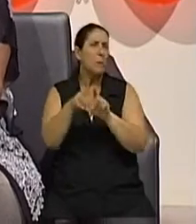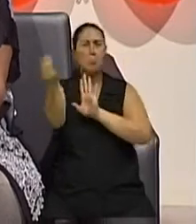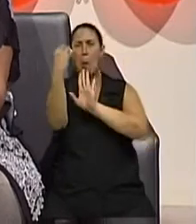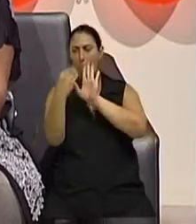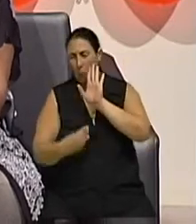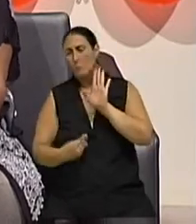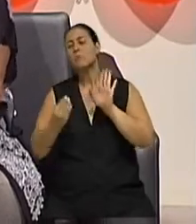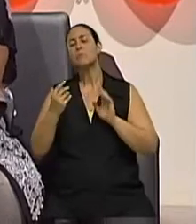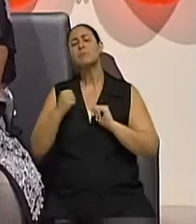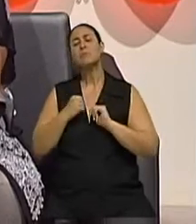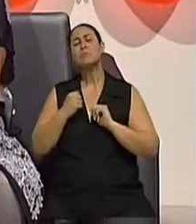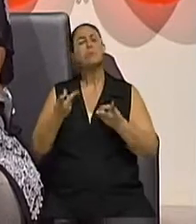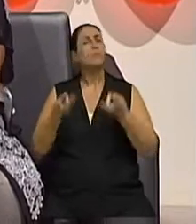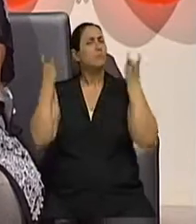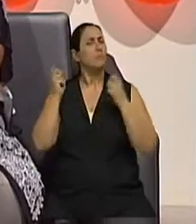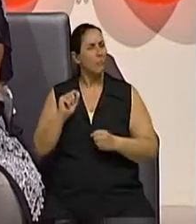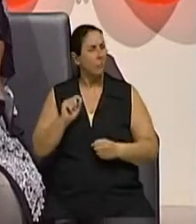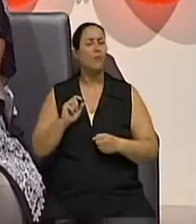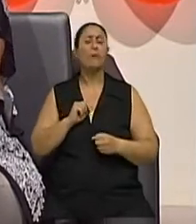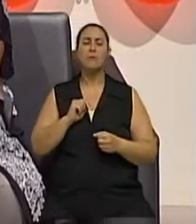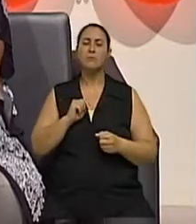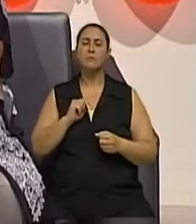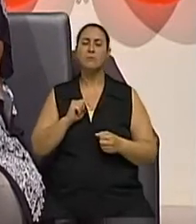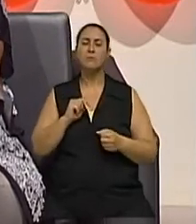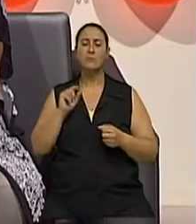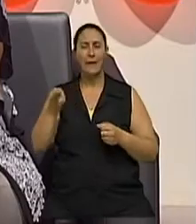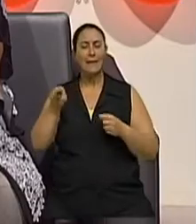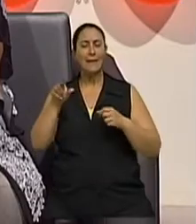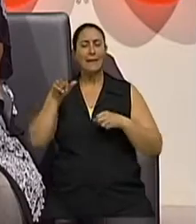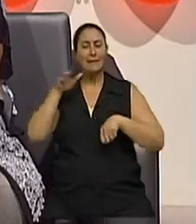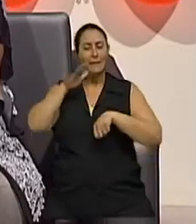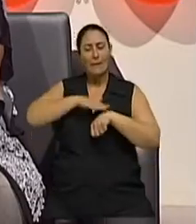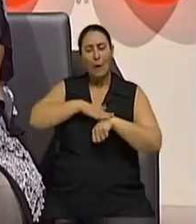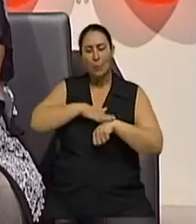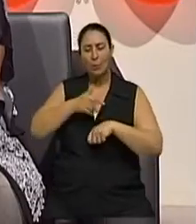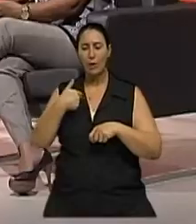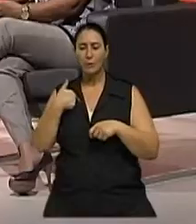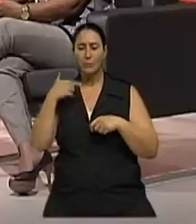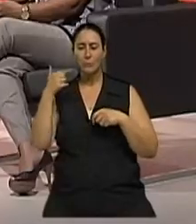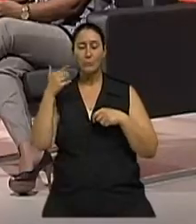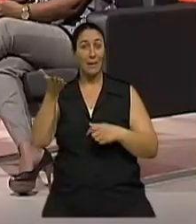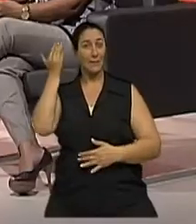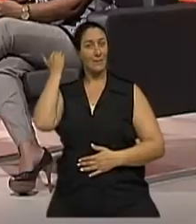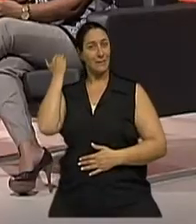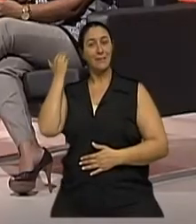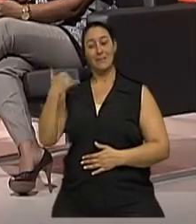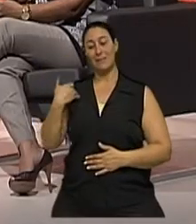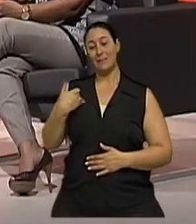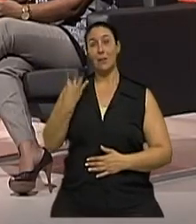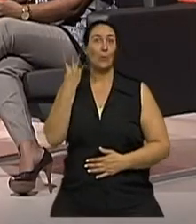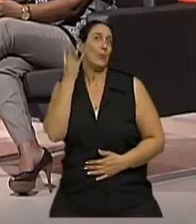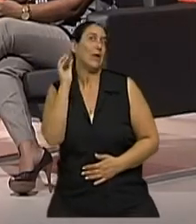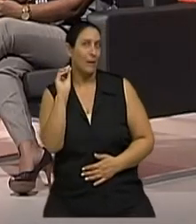vai pro Facebook, né? Com esse tempo, esse gerenciamento do tempo. Ou seja, uma pessoa que aos 40